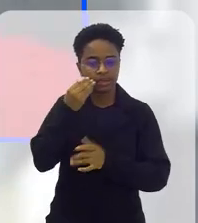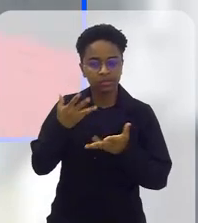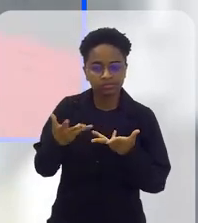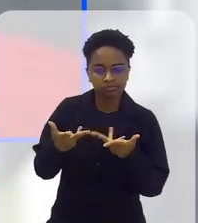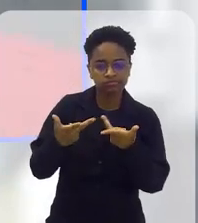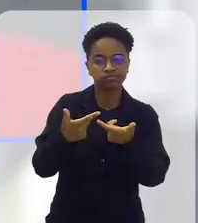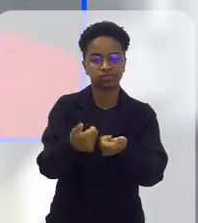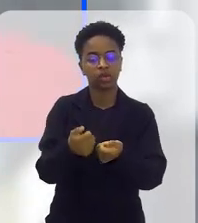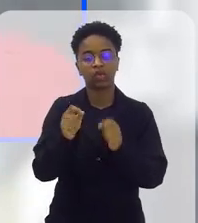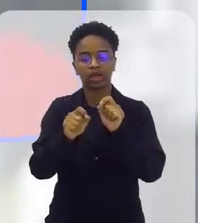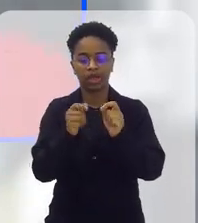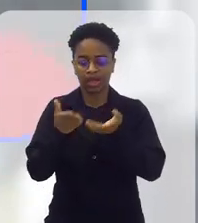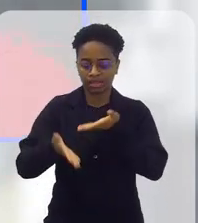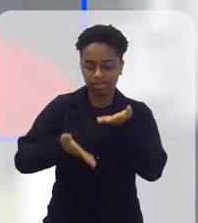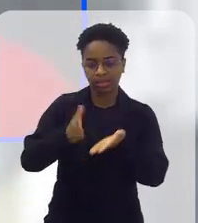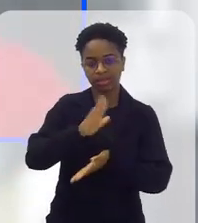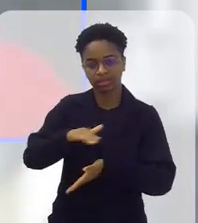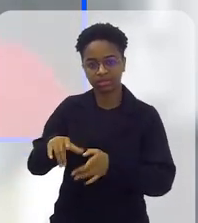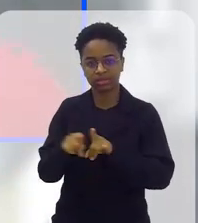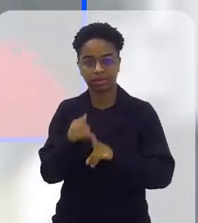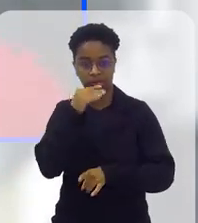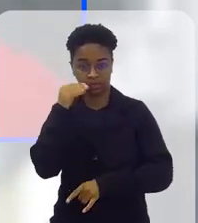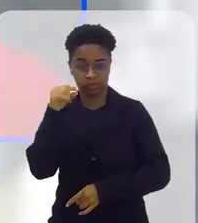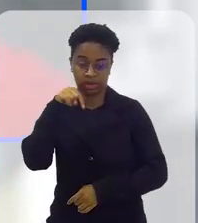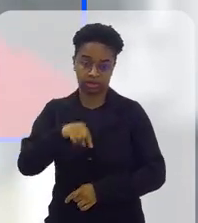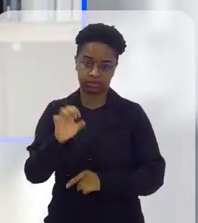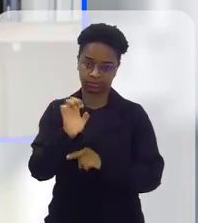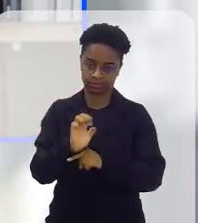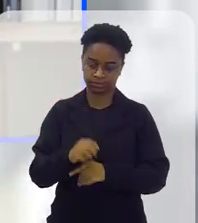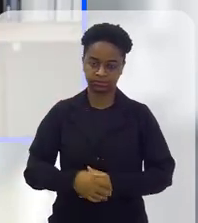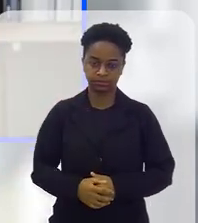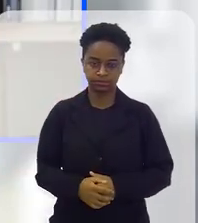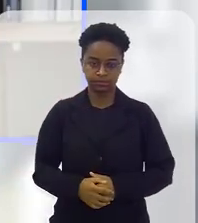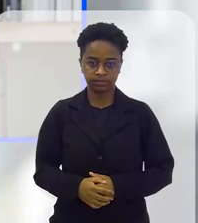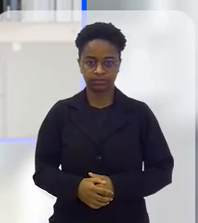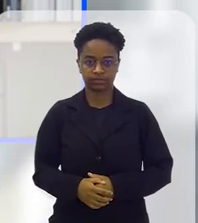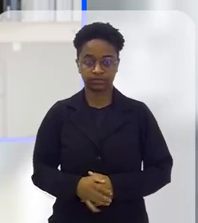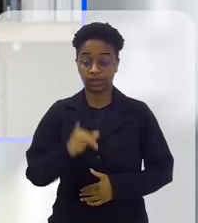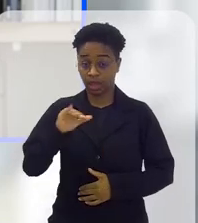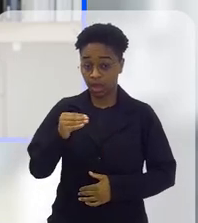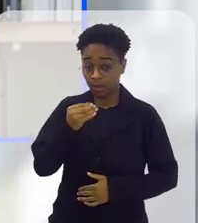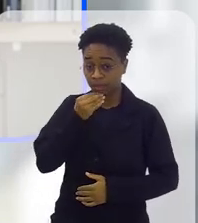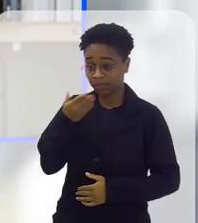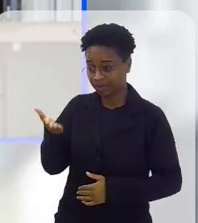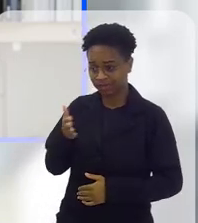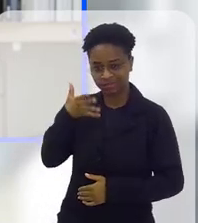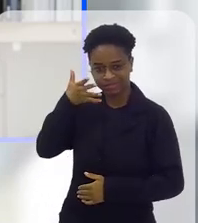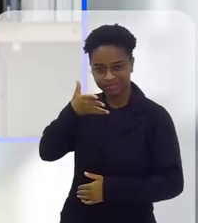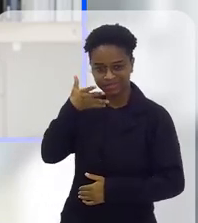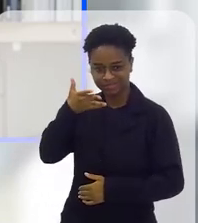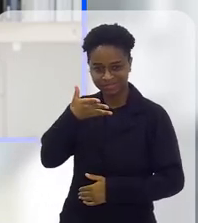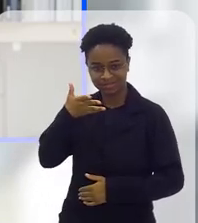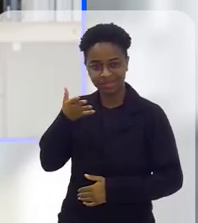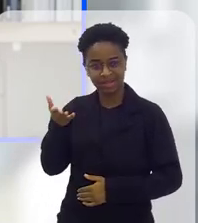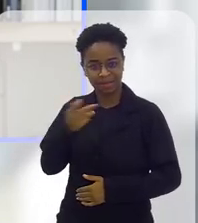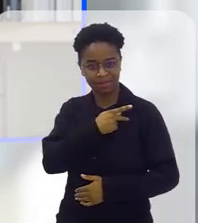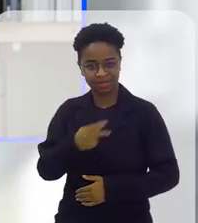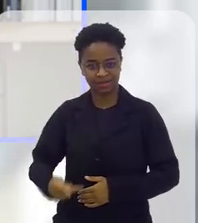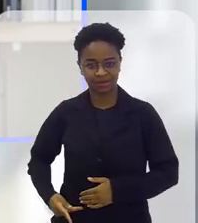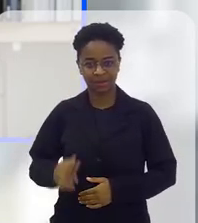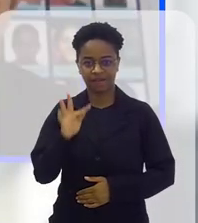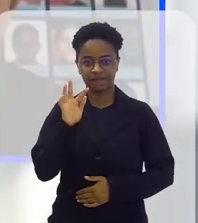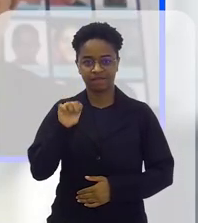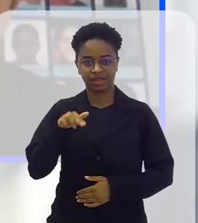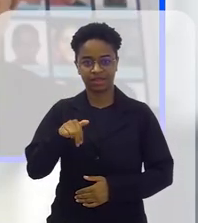êxito, que é atender o maior número de crianças e adolescentes do nosso estado. Deputado, pegando esse final da presidente,